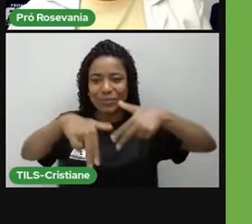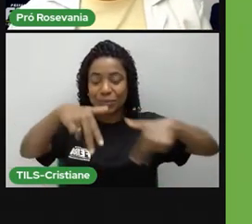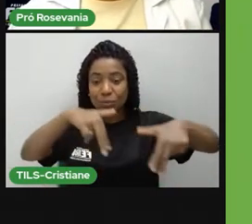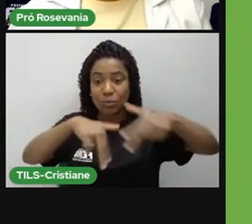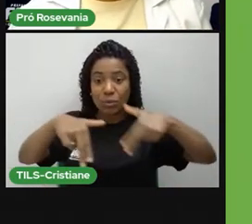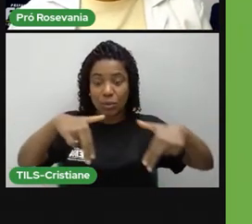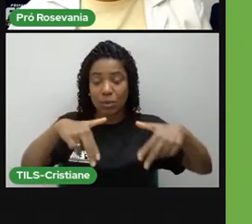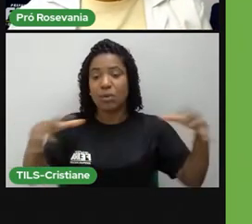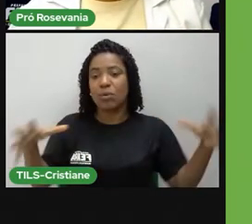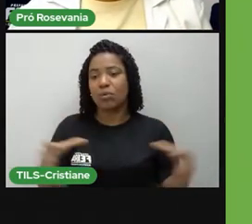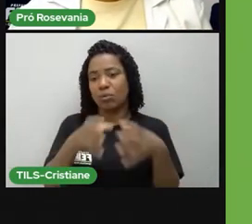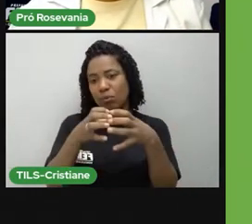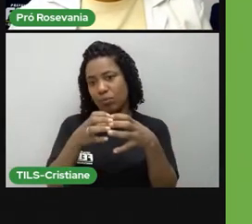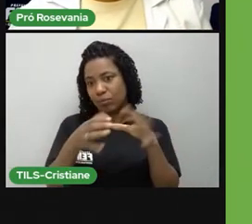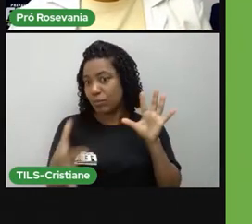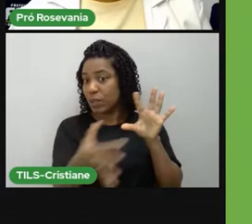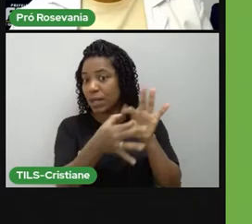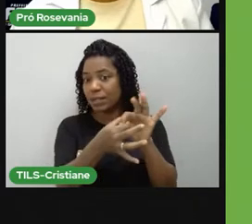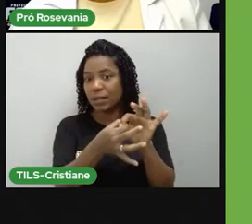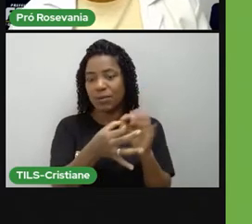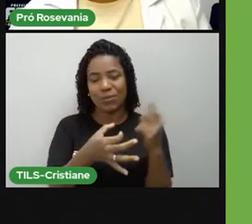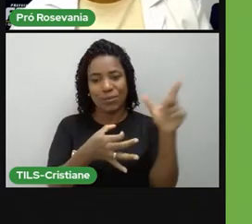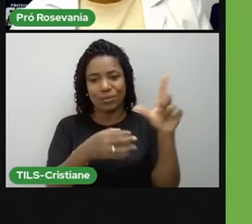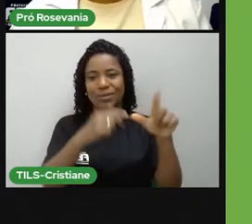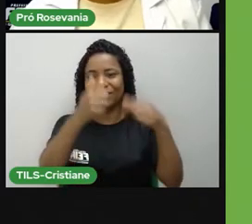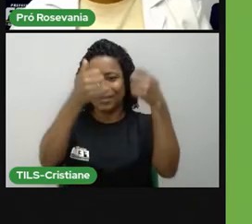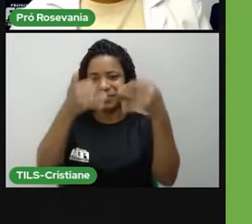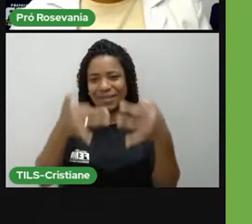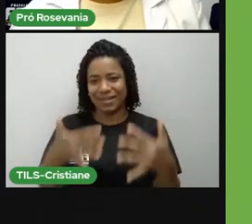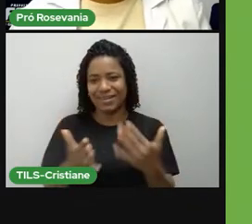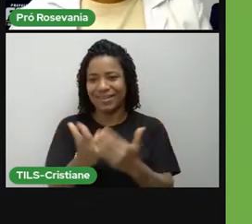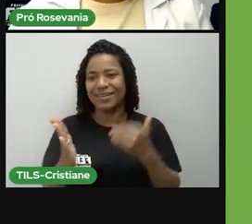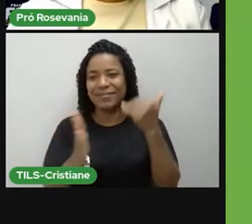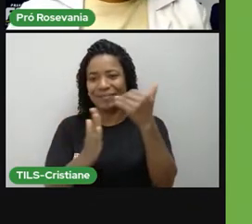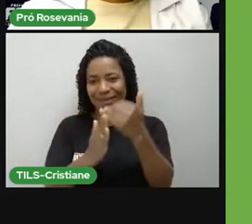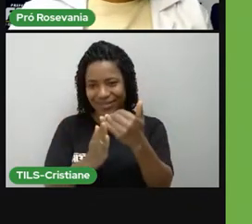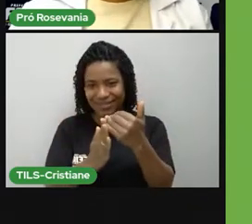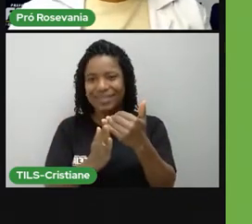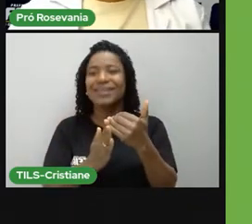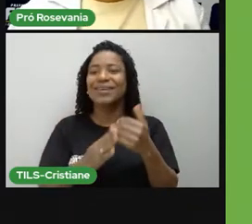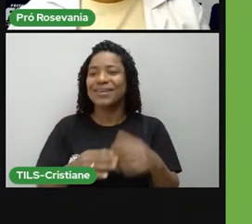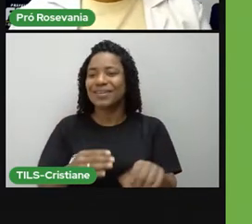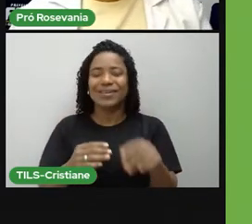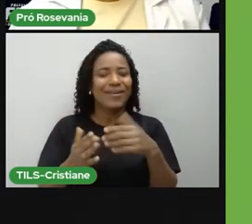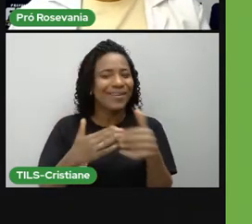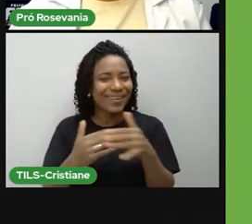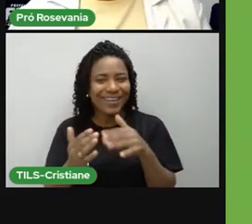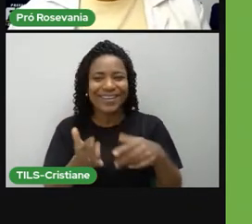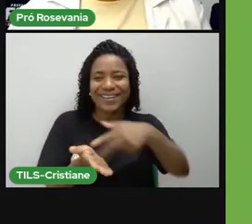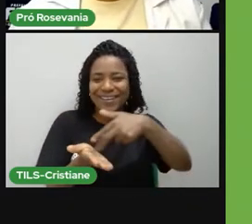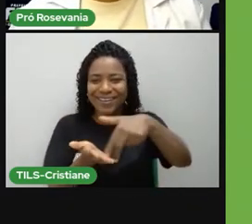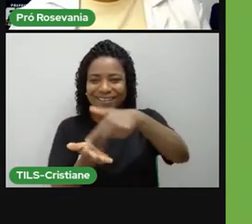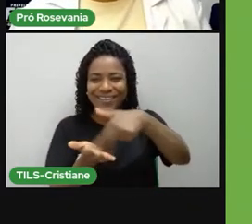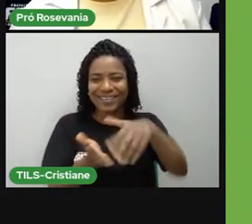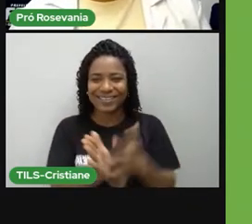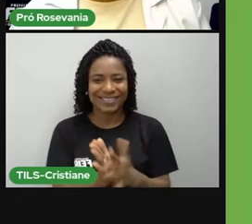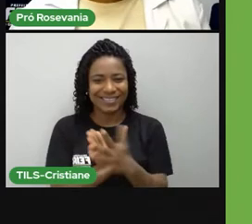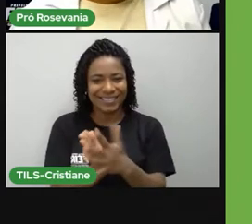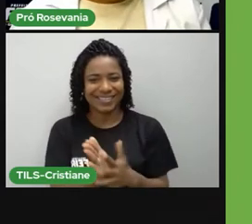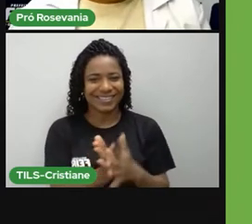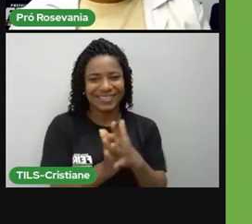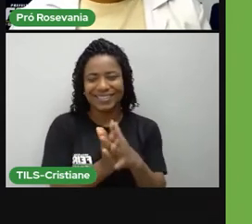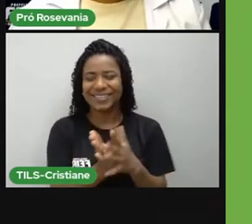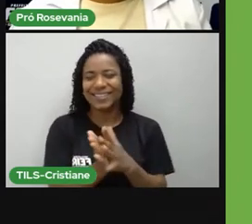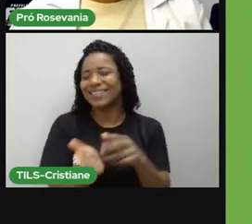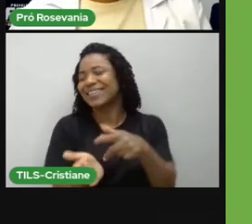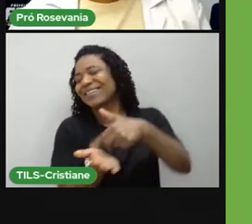né, que tá ligada também, né, a essa questão do samba de roda. Virou, mexeu, a gente já tá fazendo sambinha ali, e todo mundo já tá,